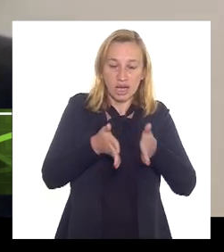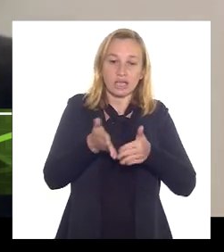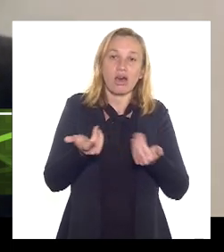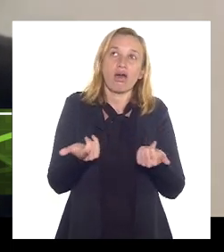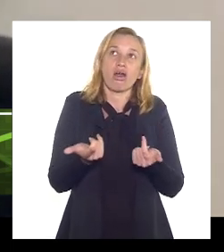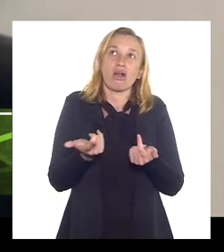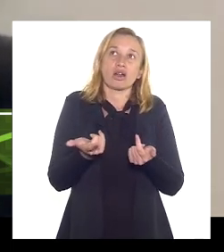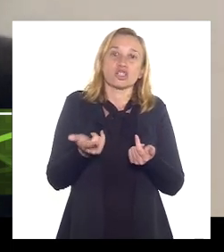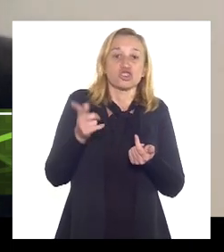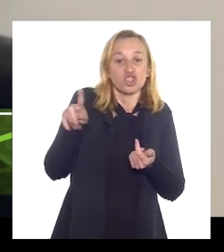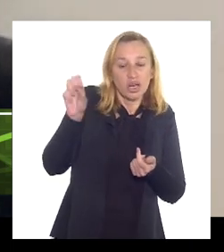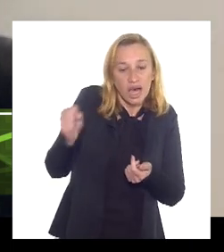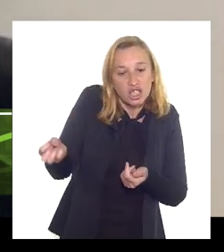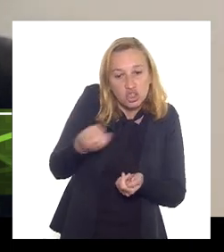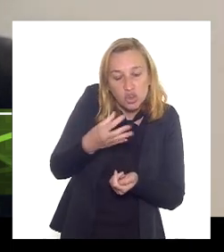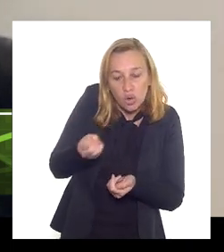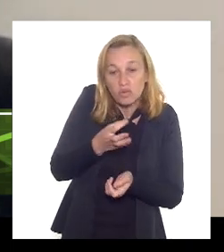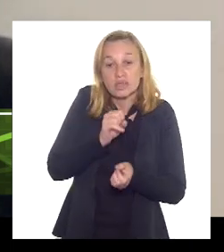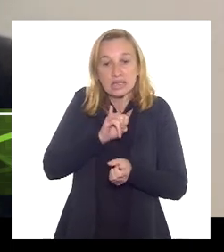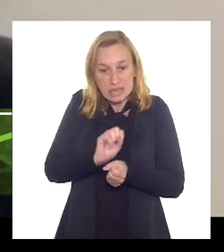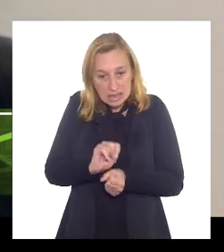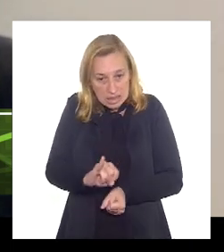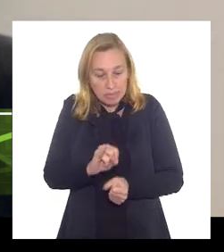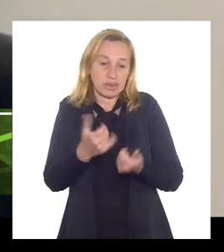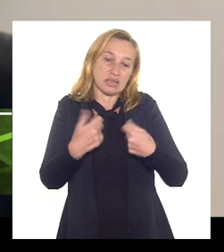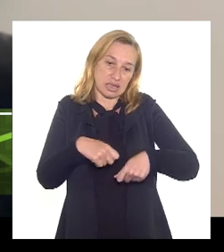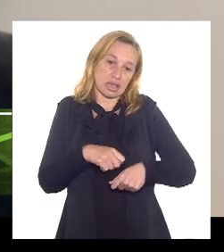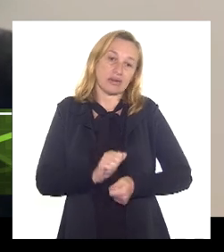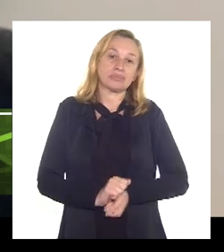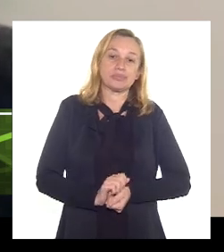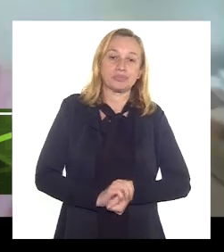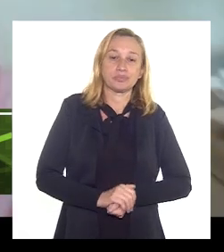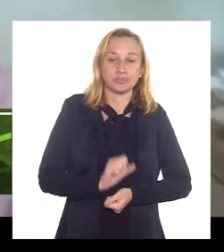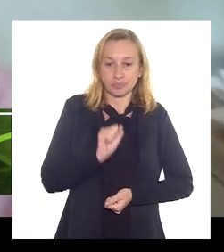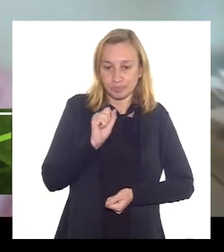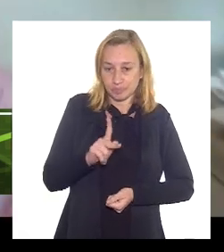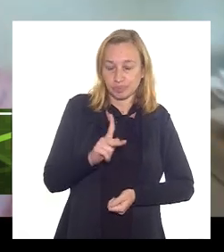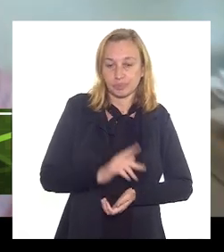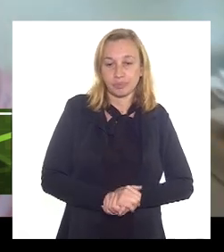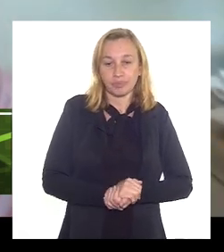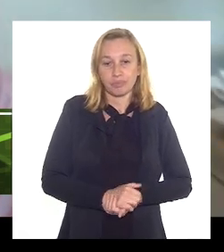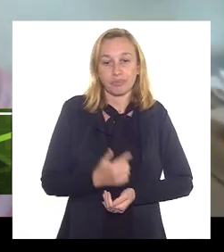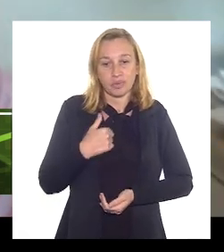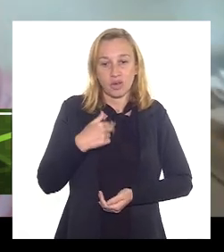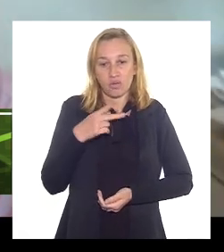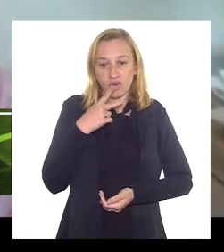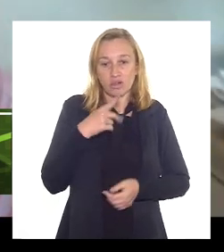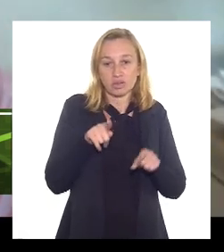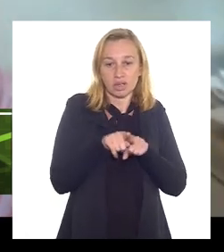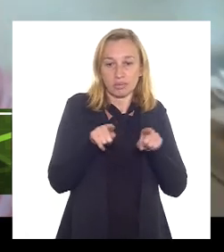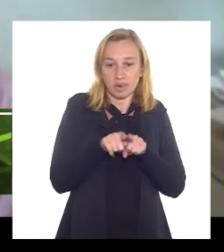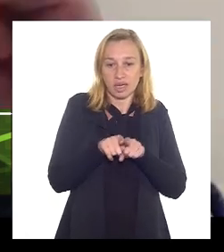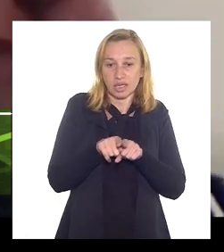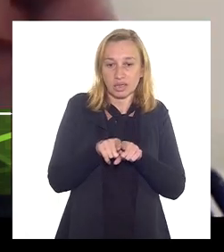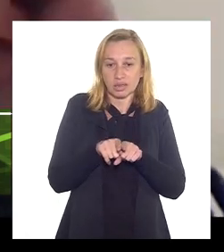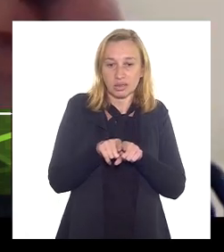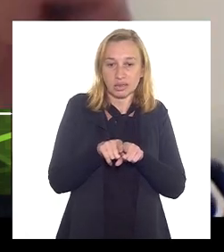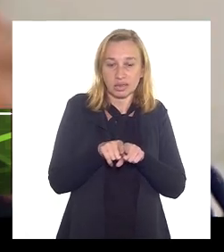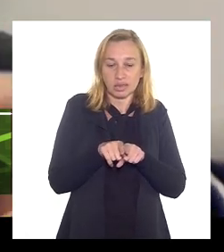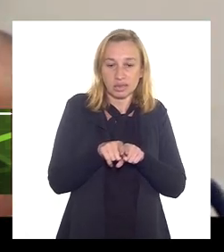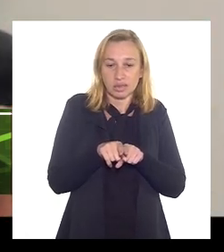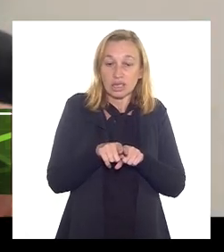se vier a ser necessário. Tá? Ok. Eu acrescento e acabei, na verdade,